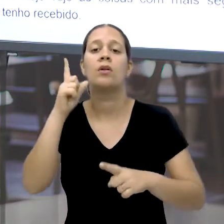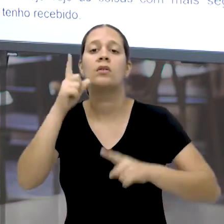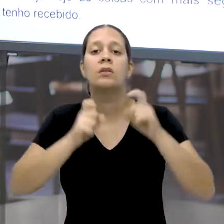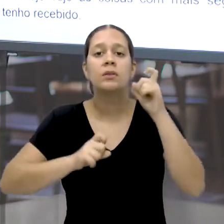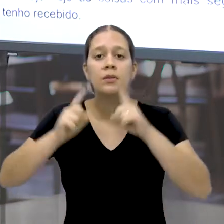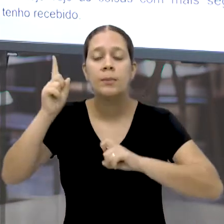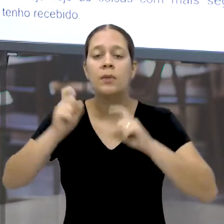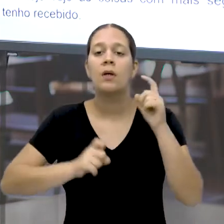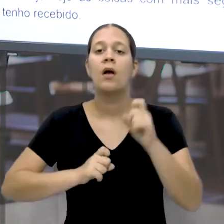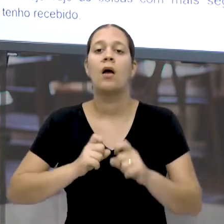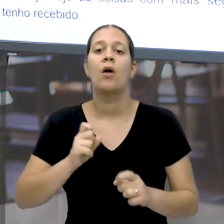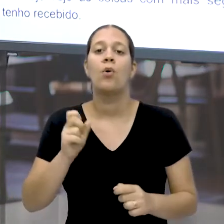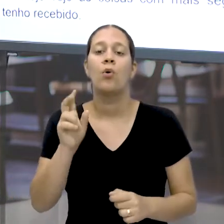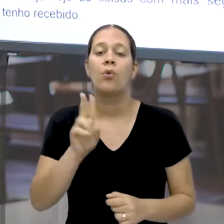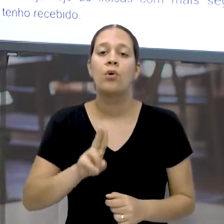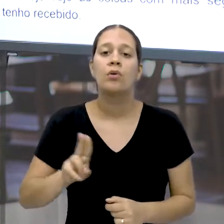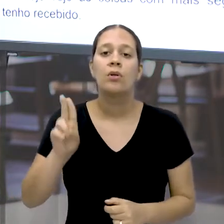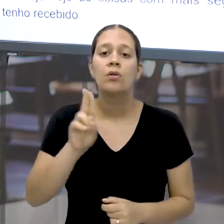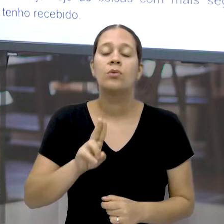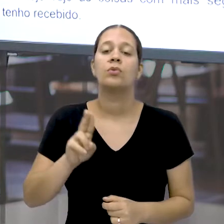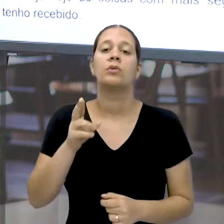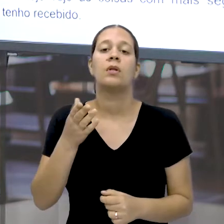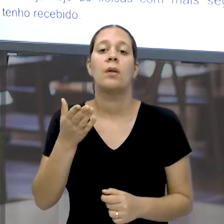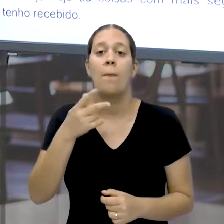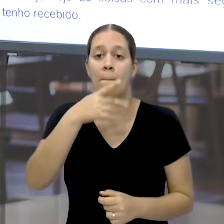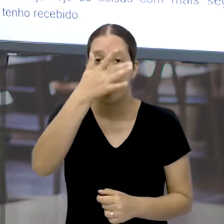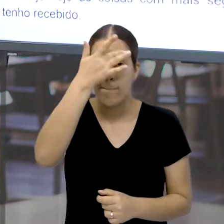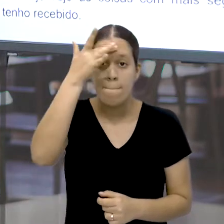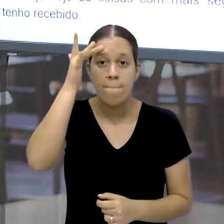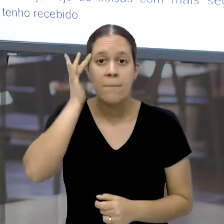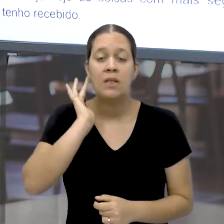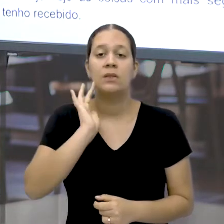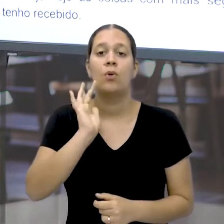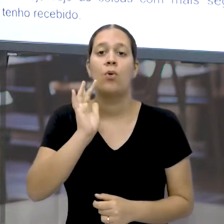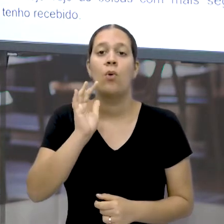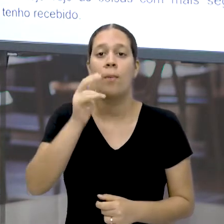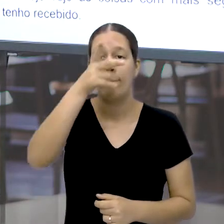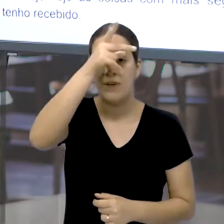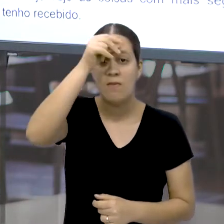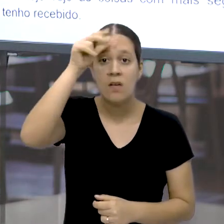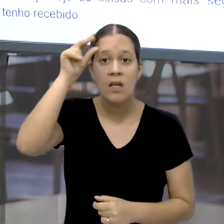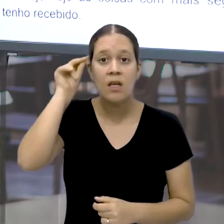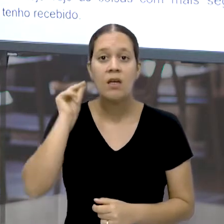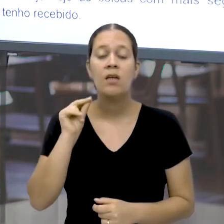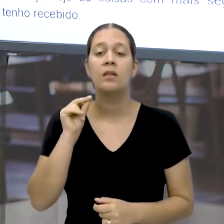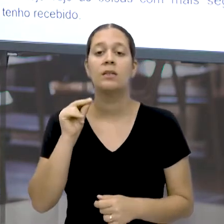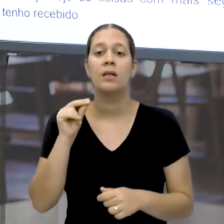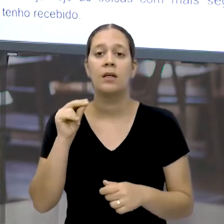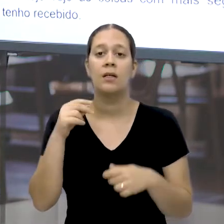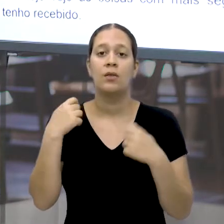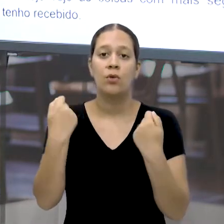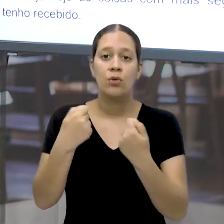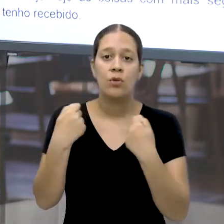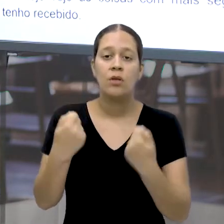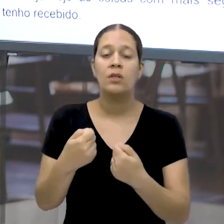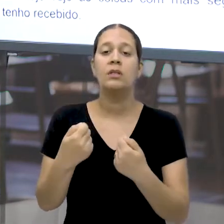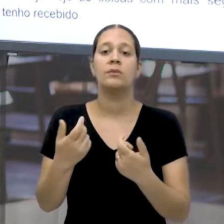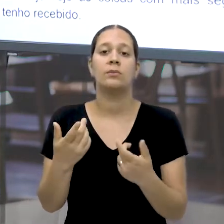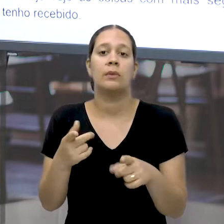utilizamos Para o destinatário Aqui no caso a prefeita da cidade Então, utilizamos o vocativo